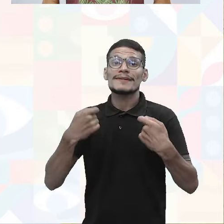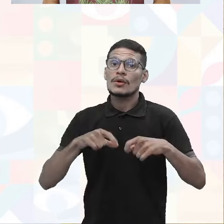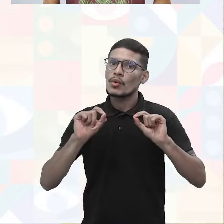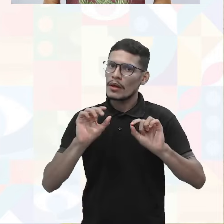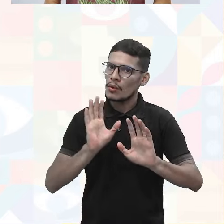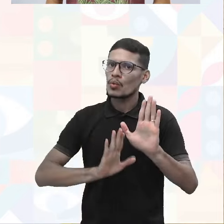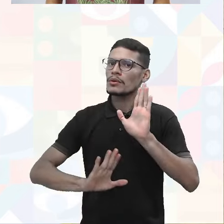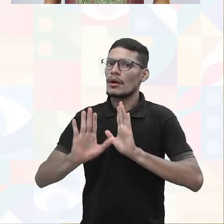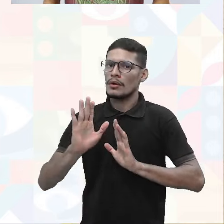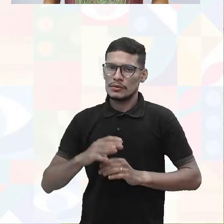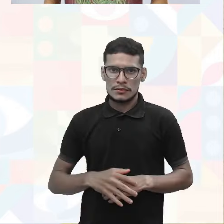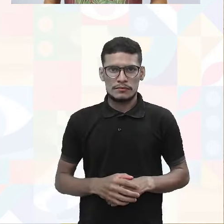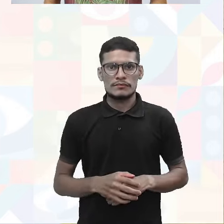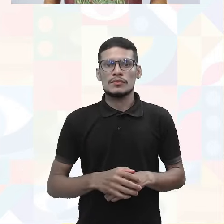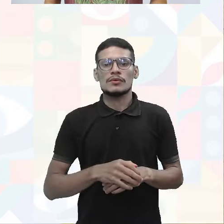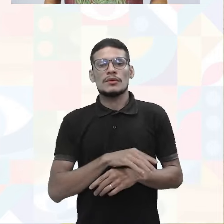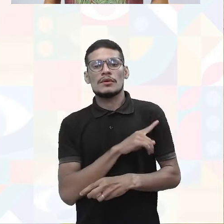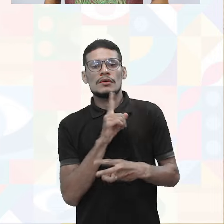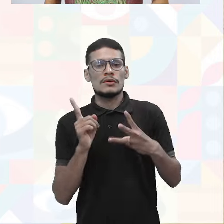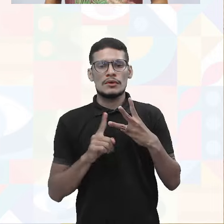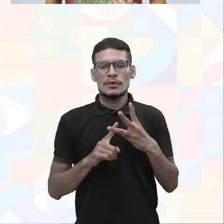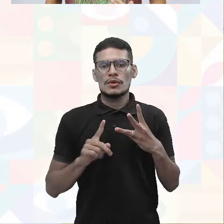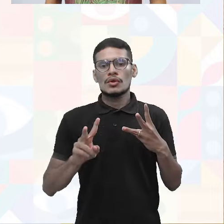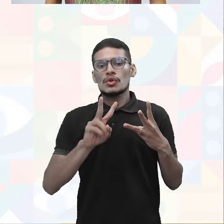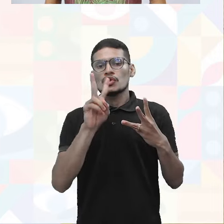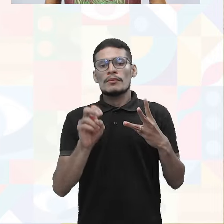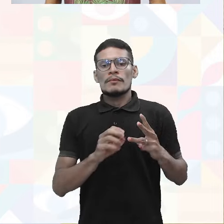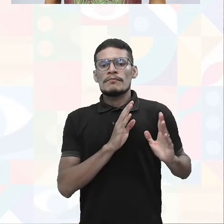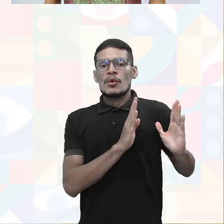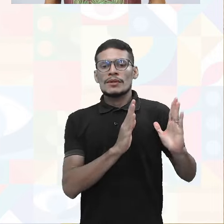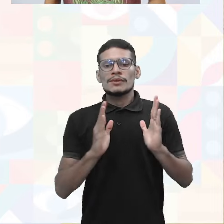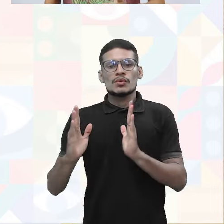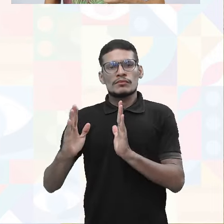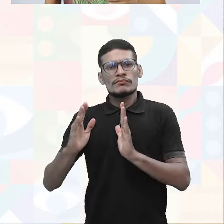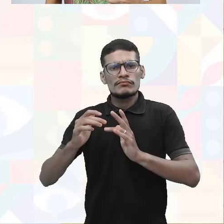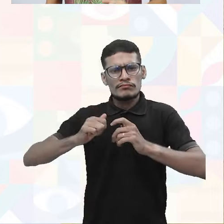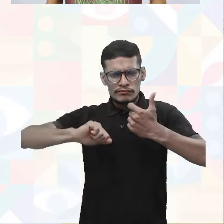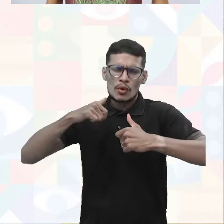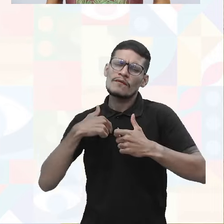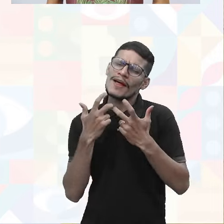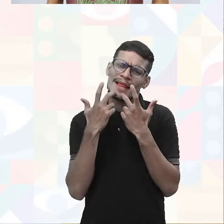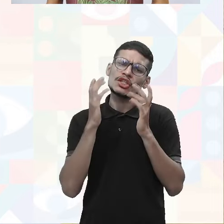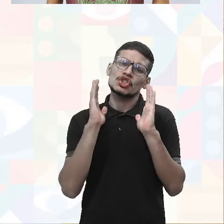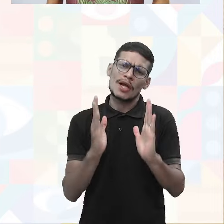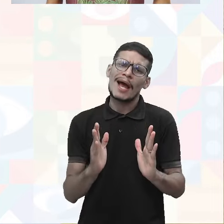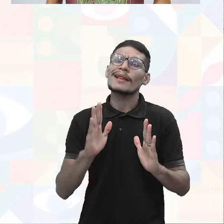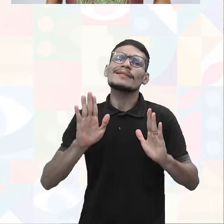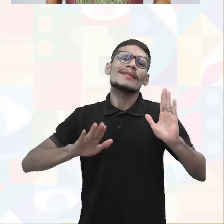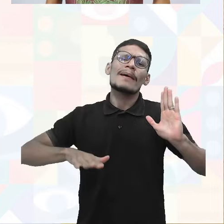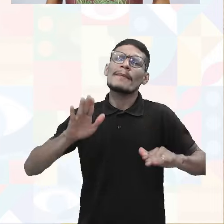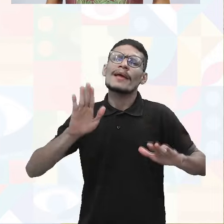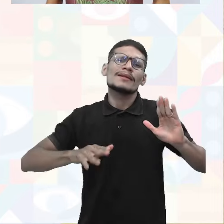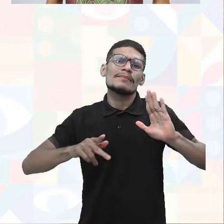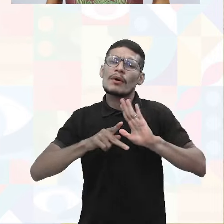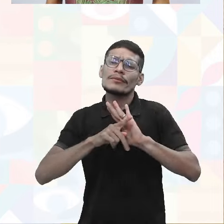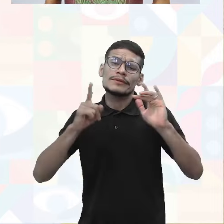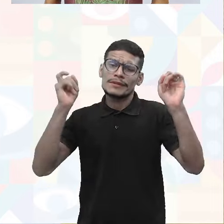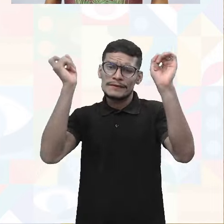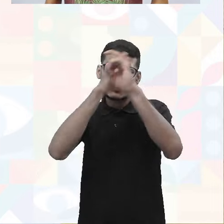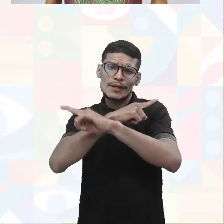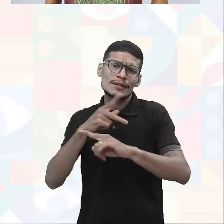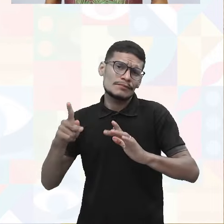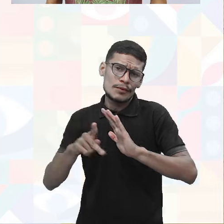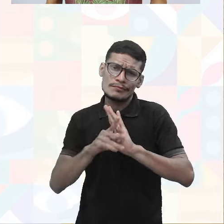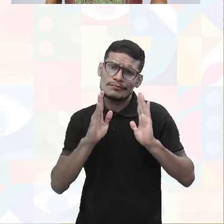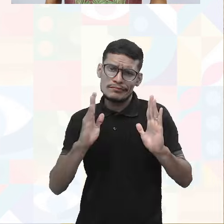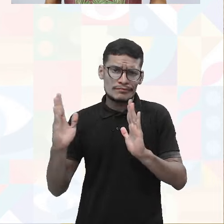cuidado. Sobre essa questão dos processos, eu até já falei, vai depender muito da complexidade dele, essa